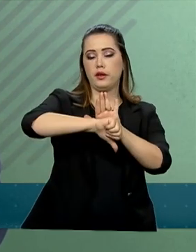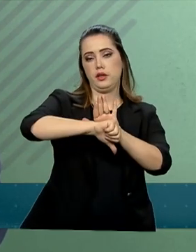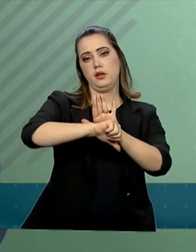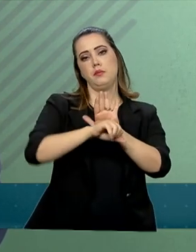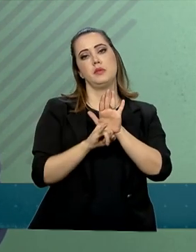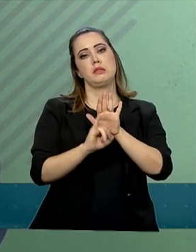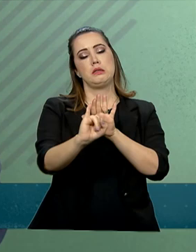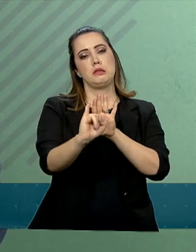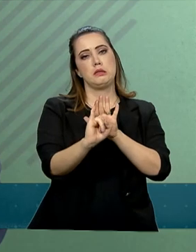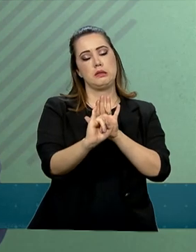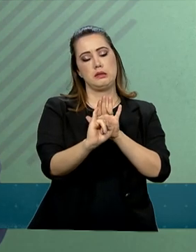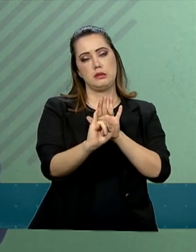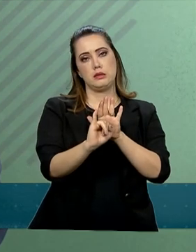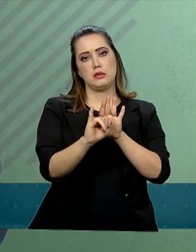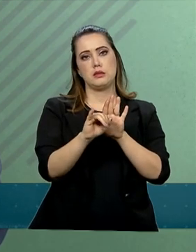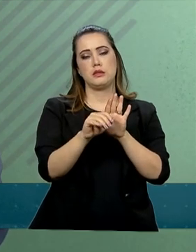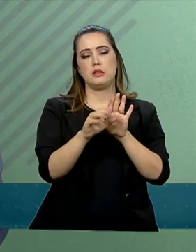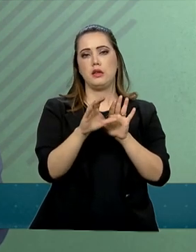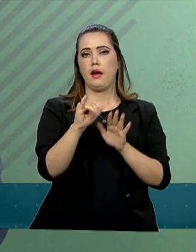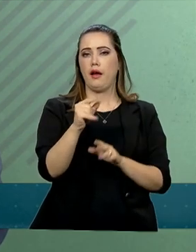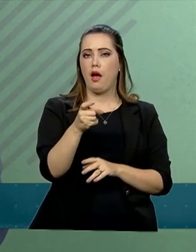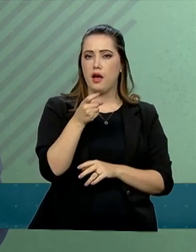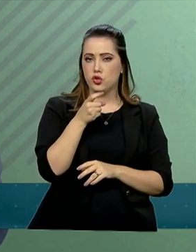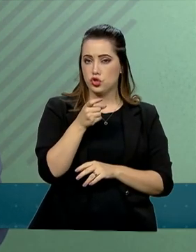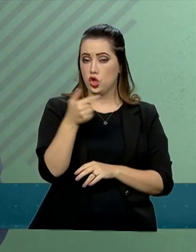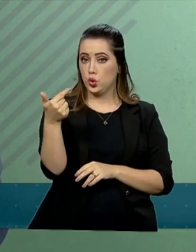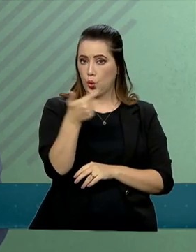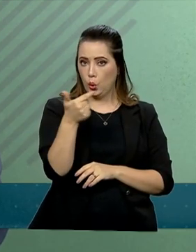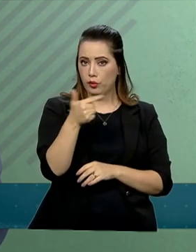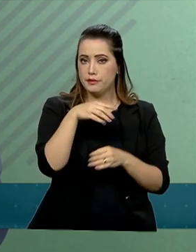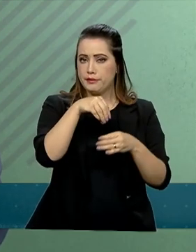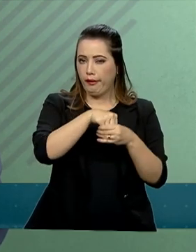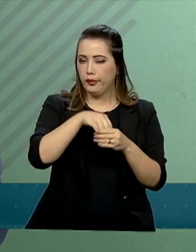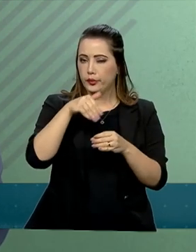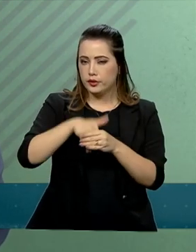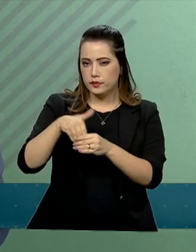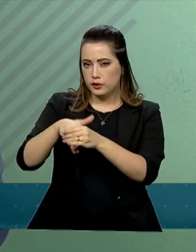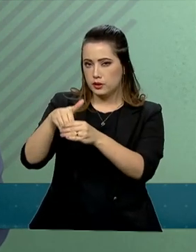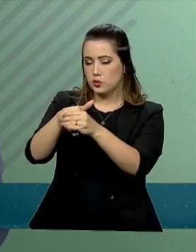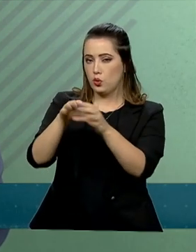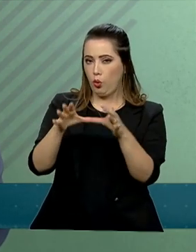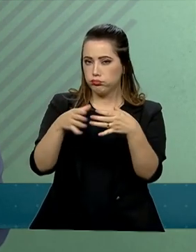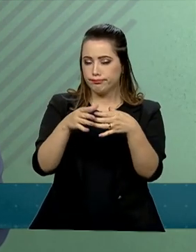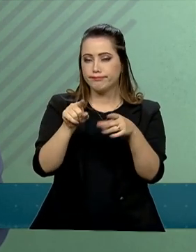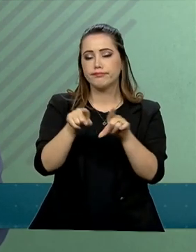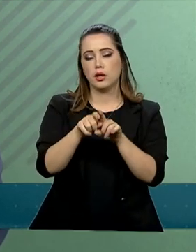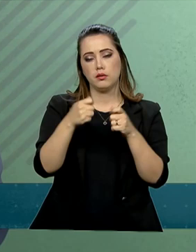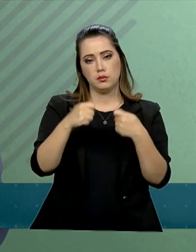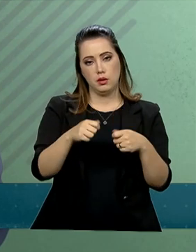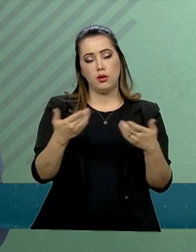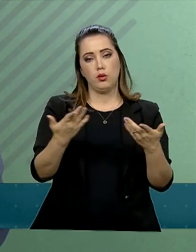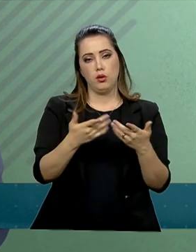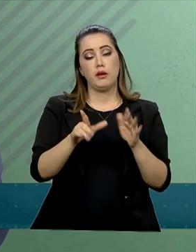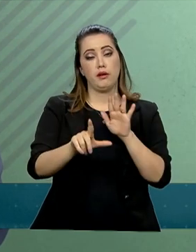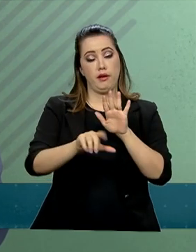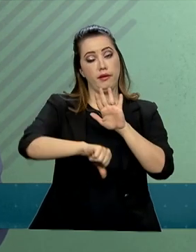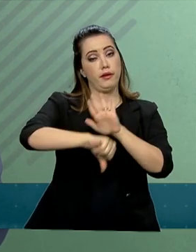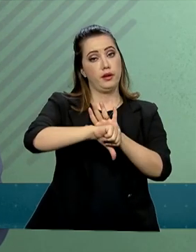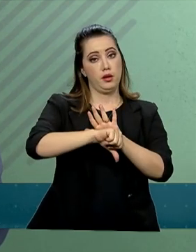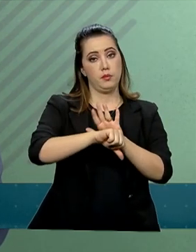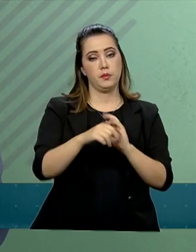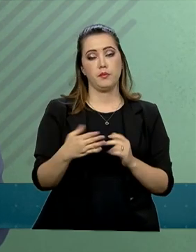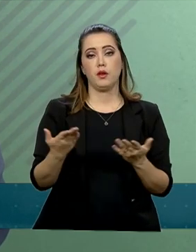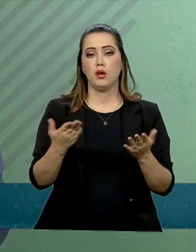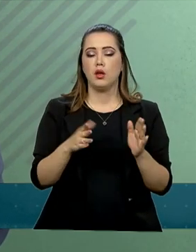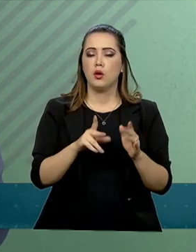propostas do pacote anticrime e que foi replicada no Senado. O ministro parabenizou os senhores